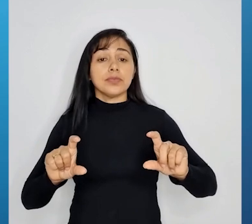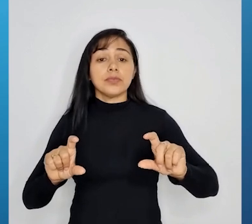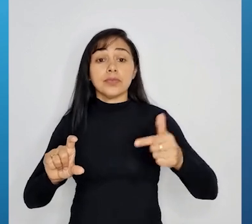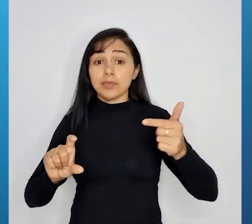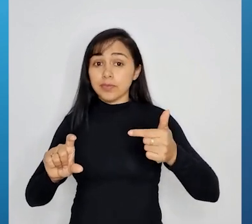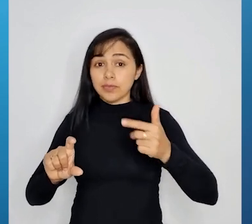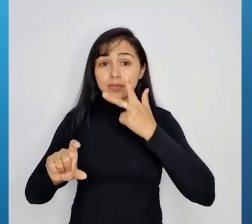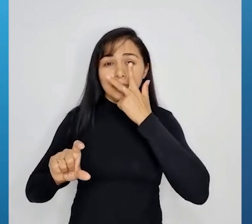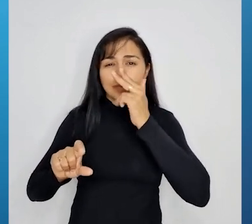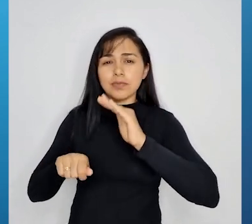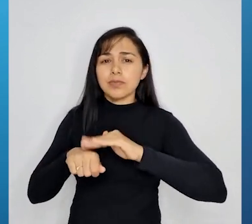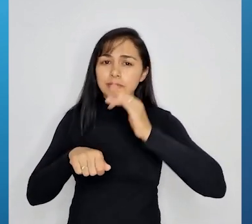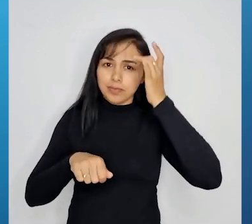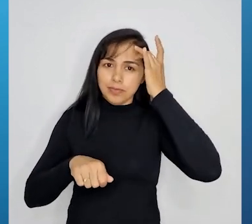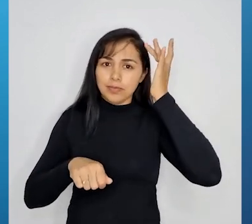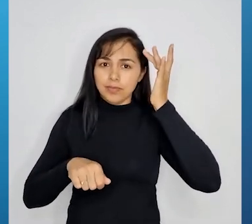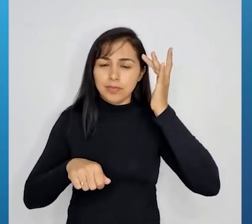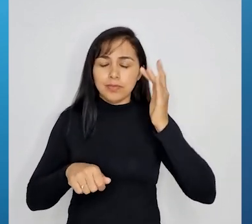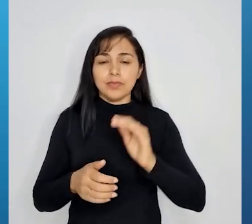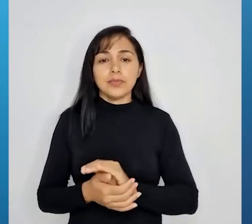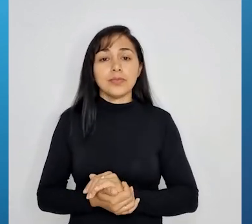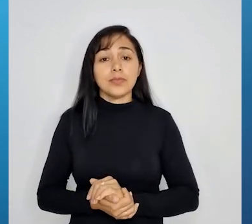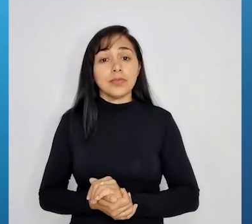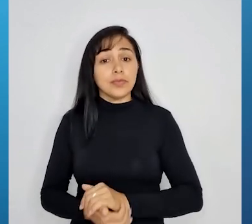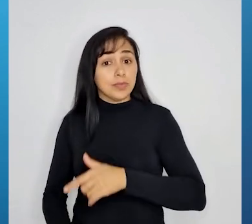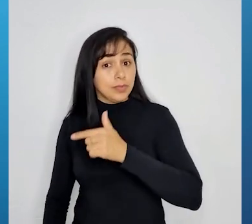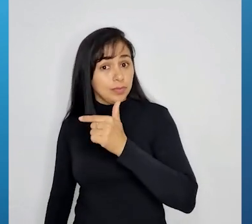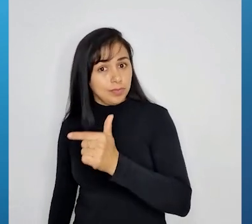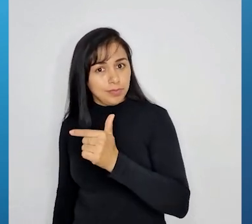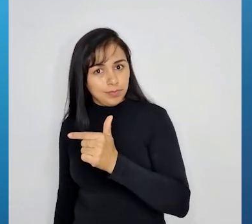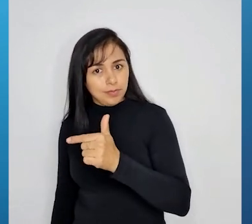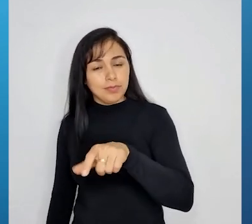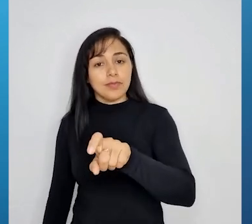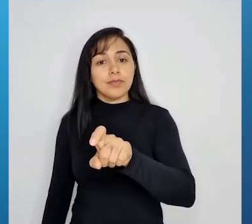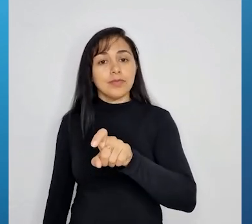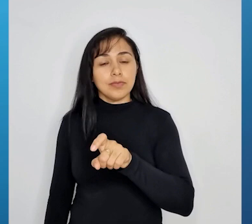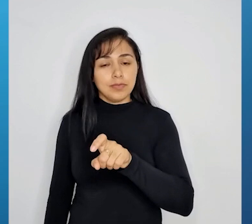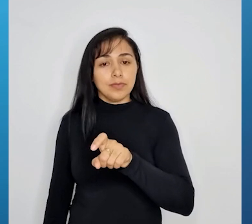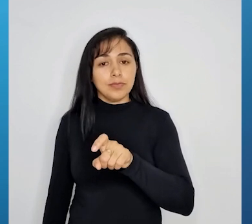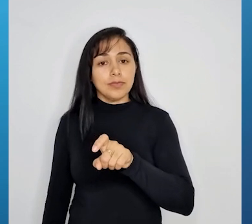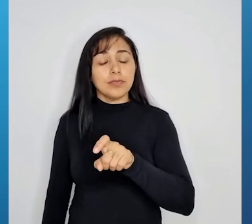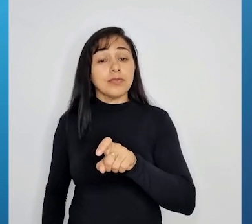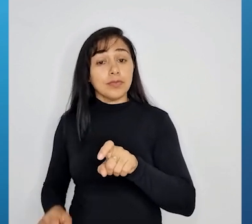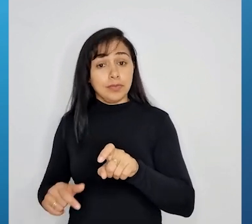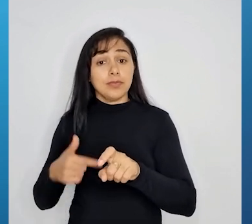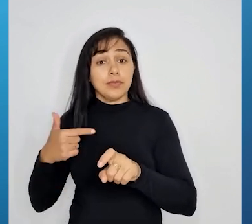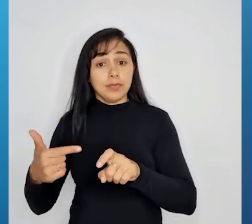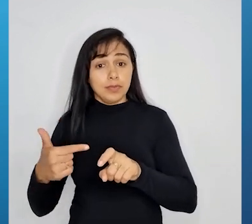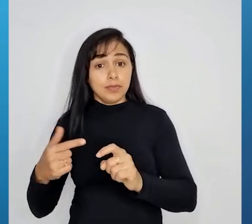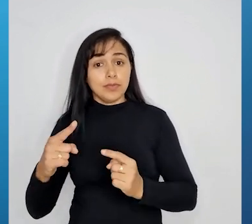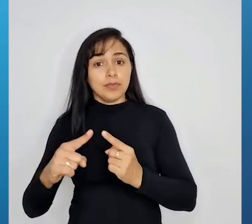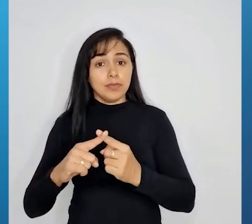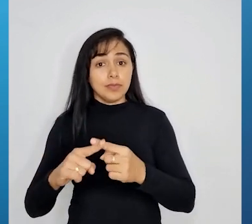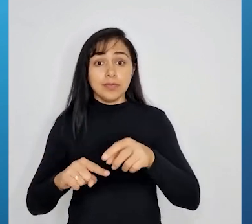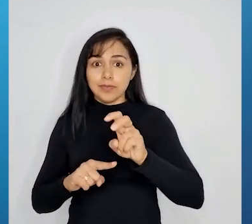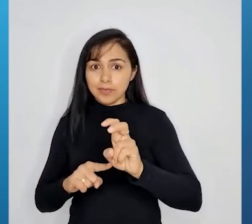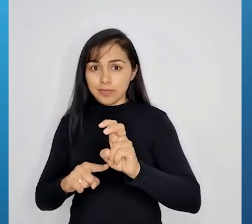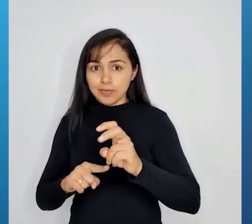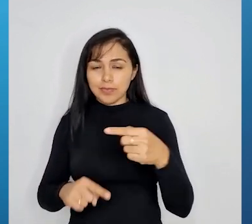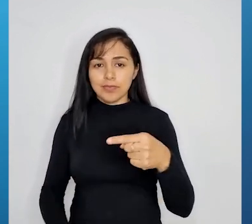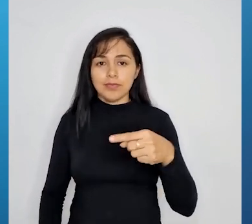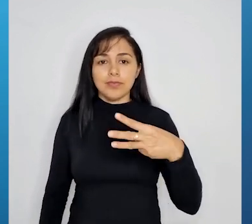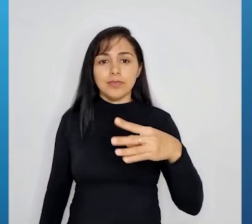14. Então, eu vou substituir na segunda. Então, ficaria assim. 2x, 2 vezes 5, menos